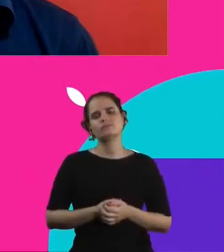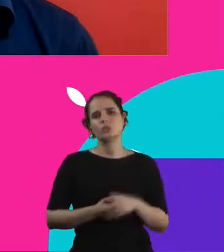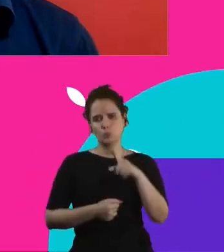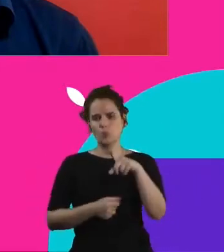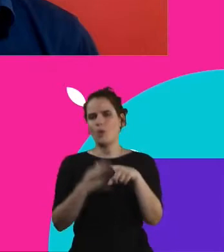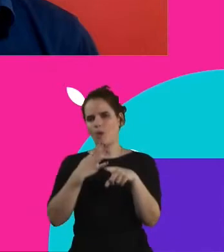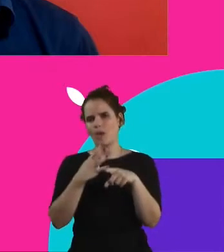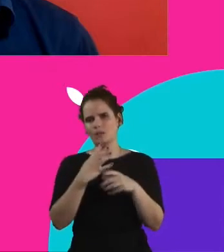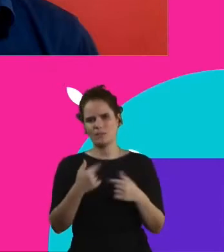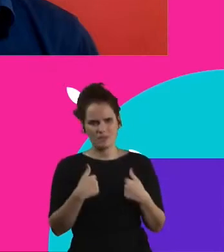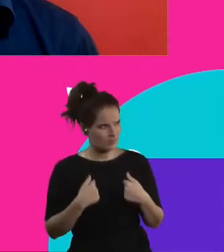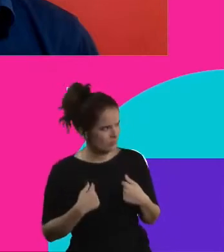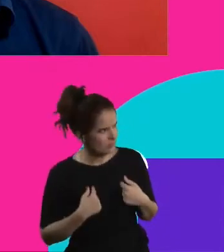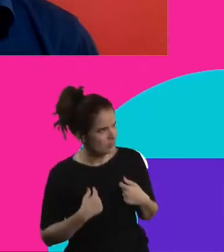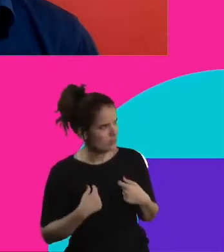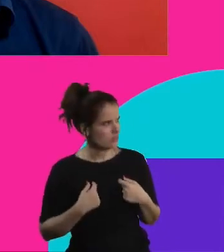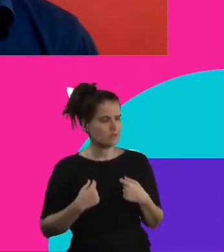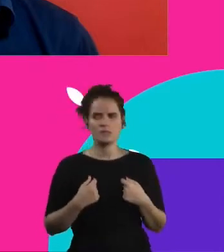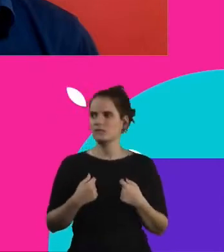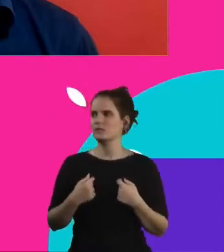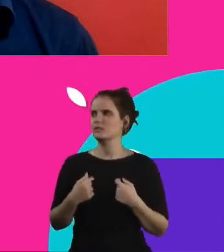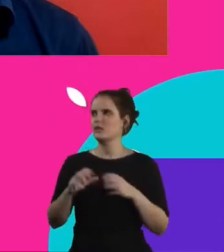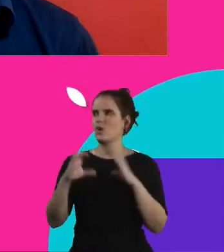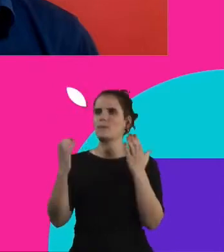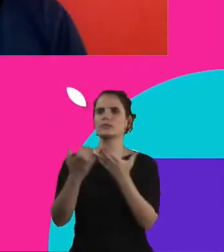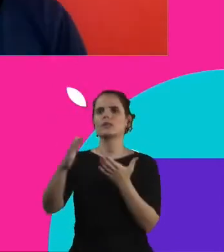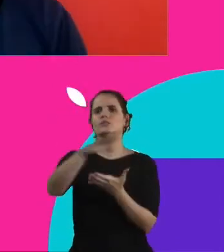da atuação em grandes comunidades.